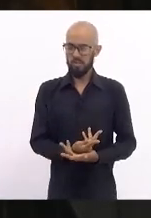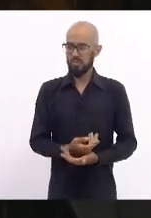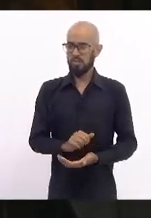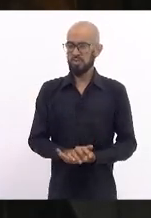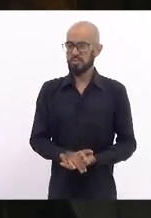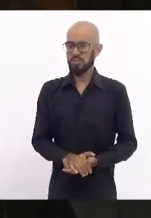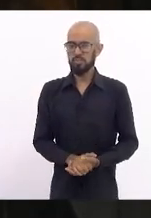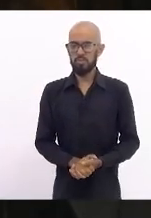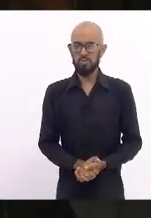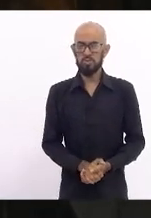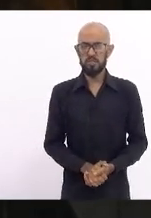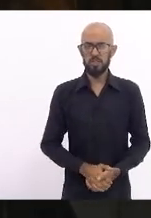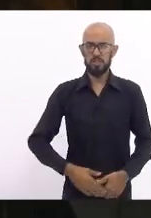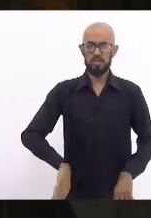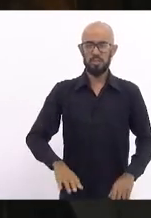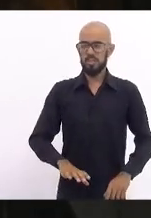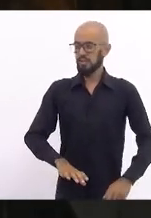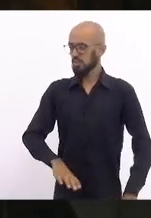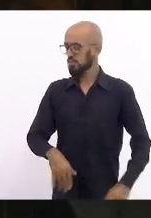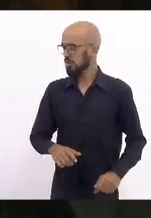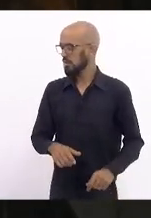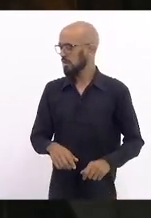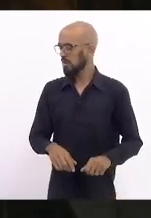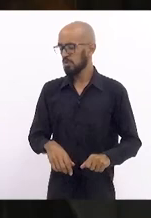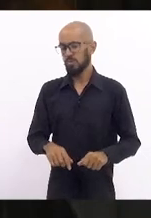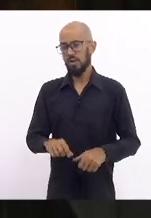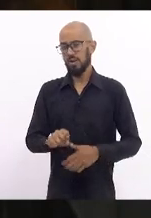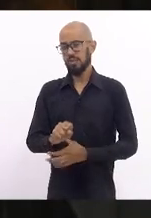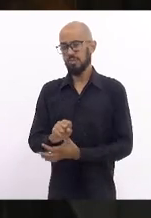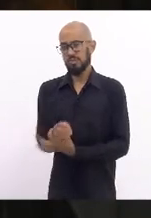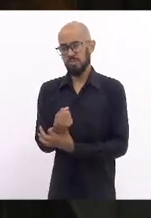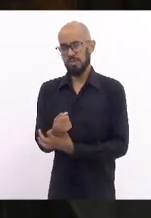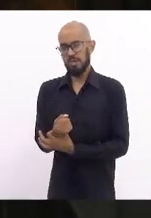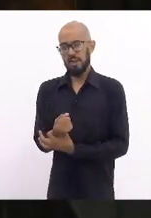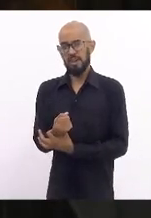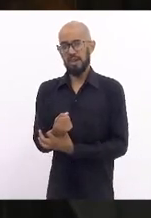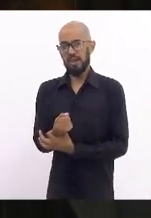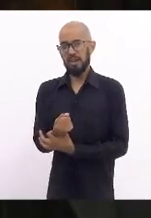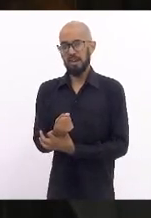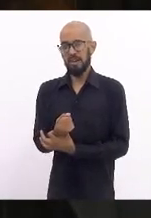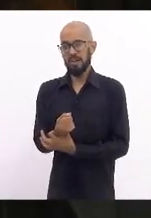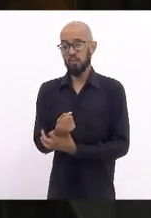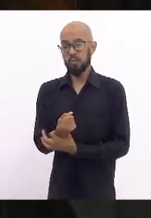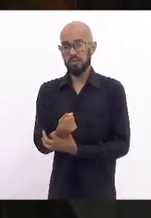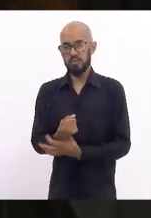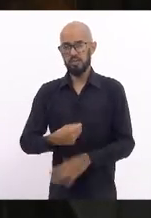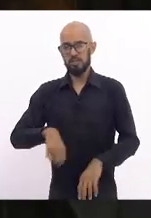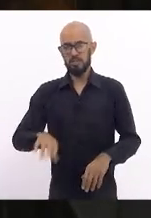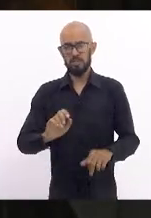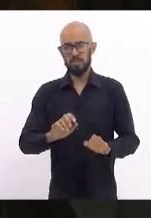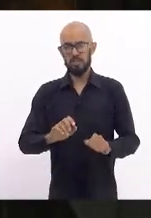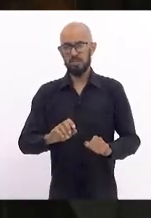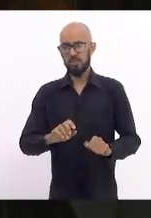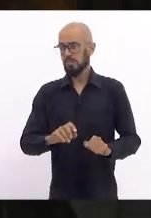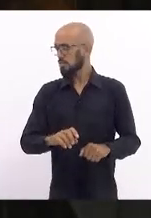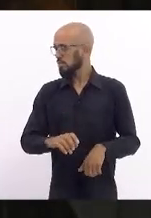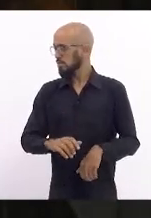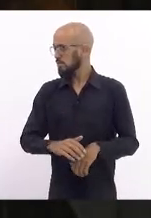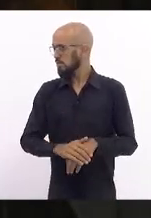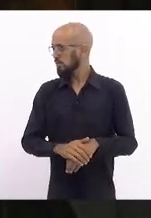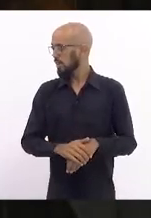nessa economia global daqui para frente? Nada. Por exemplo,